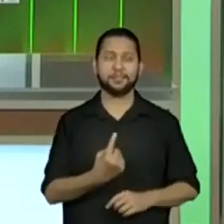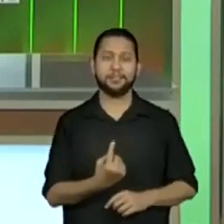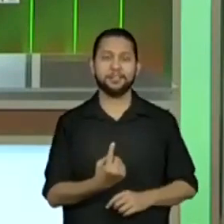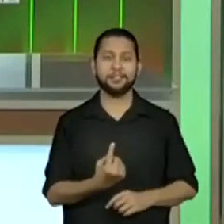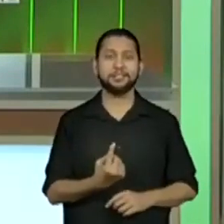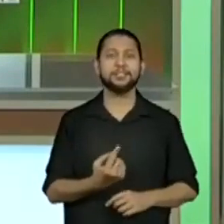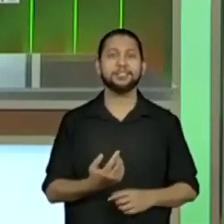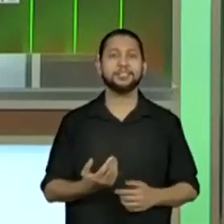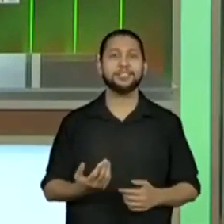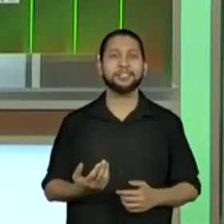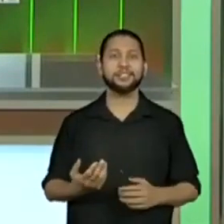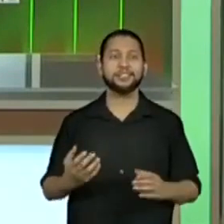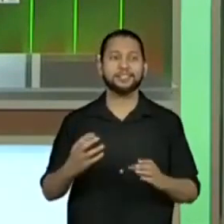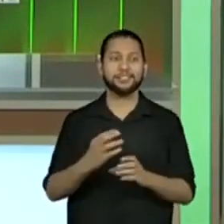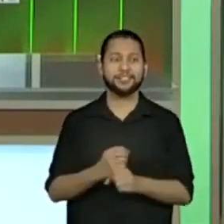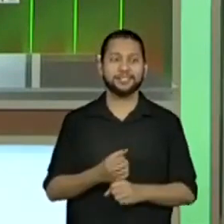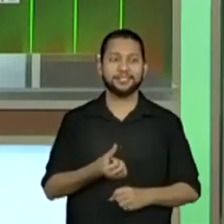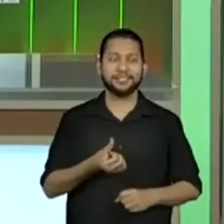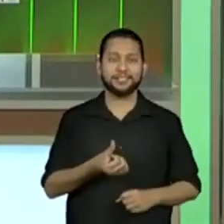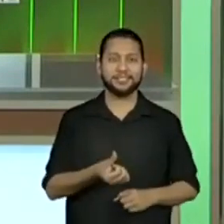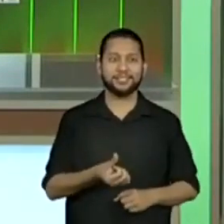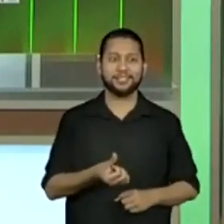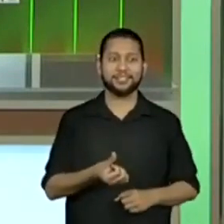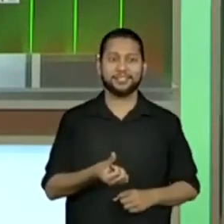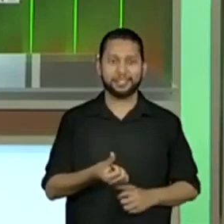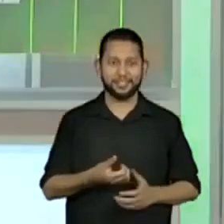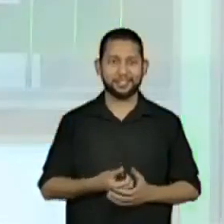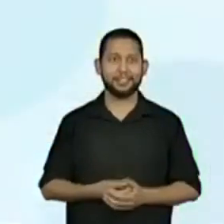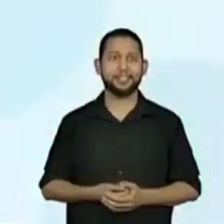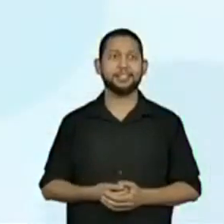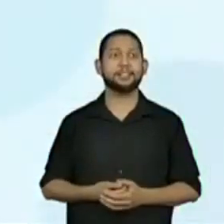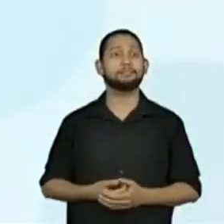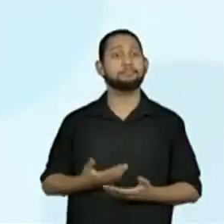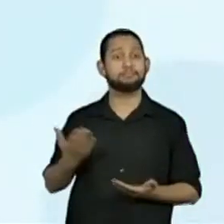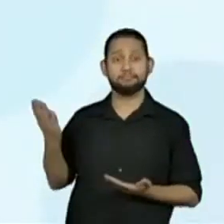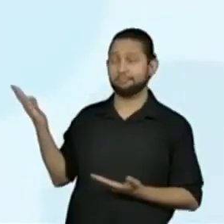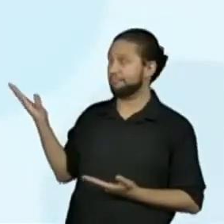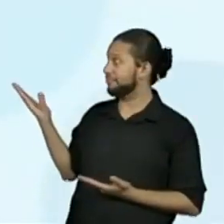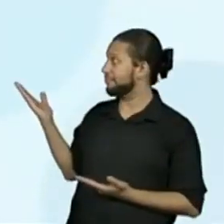igual a 6.